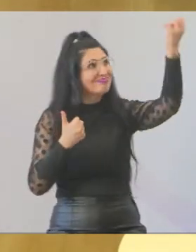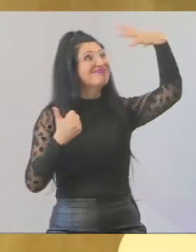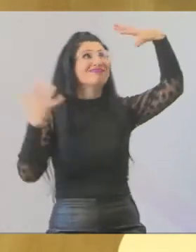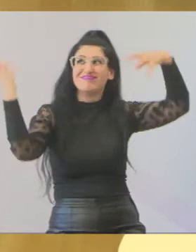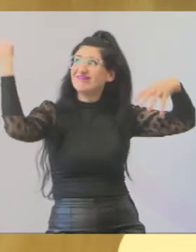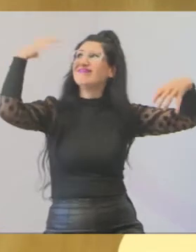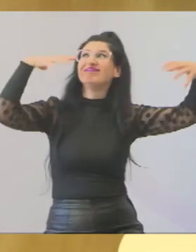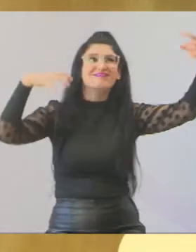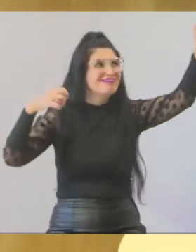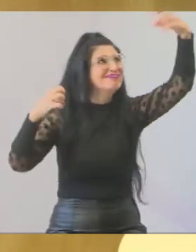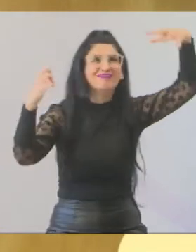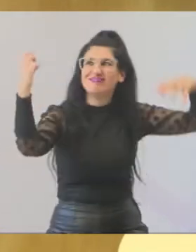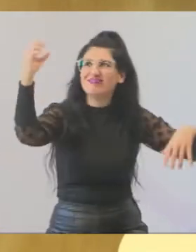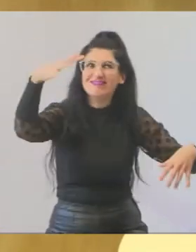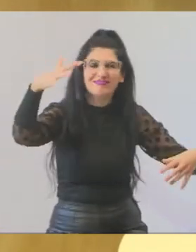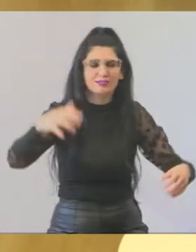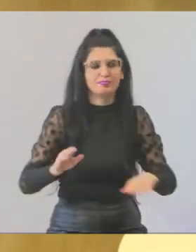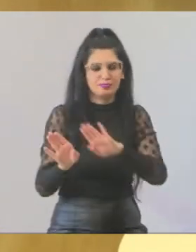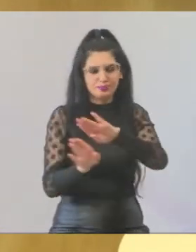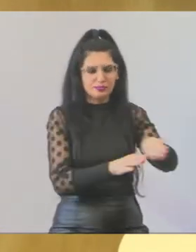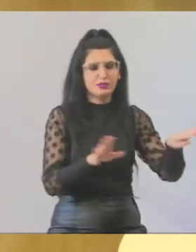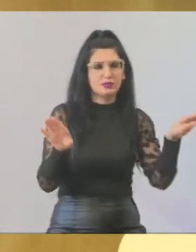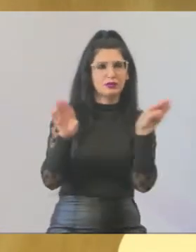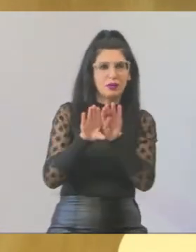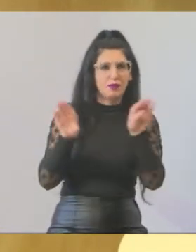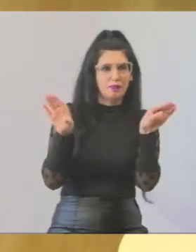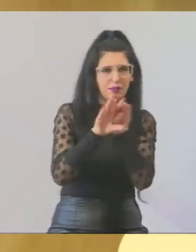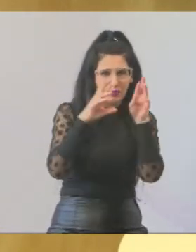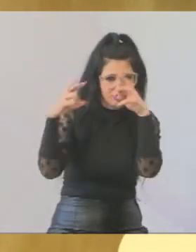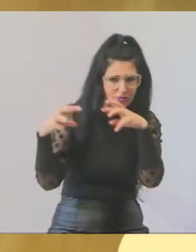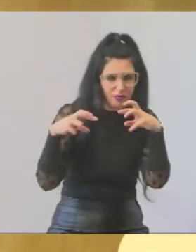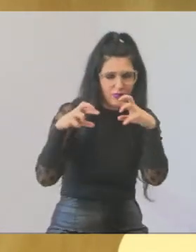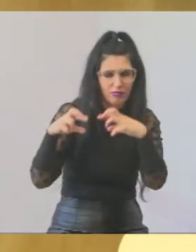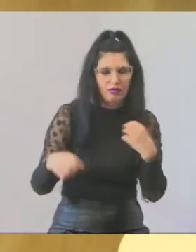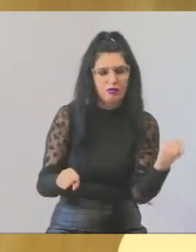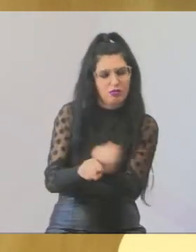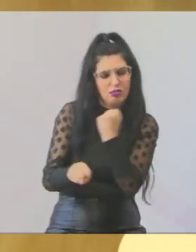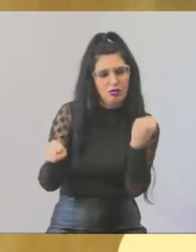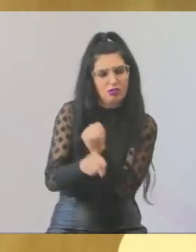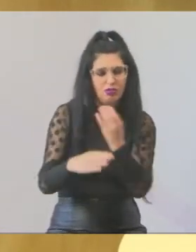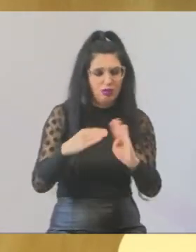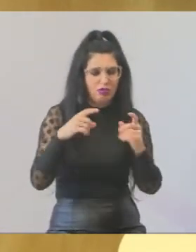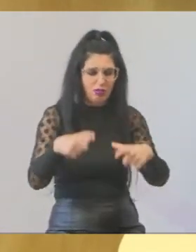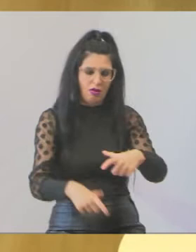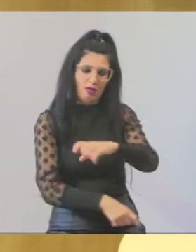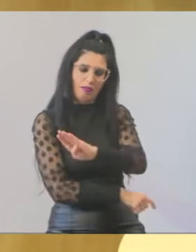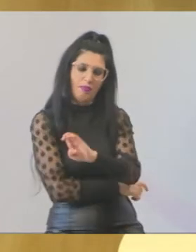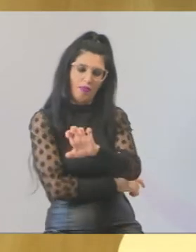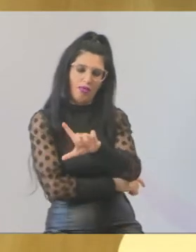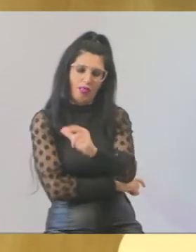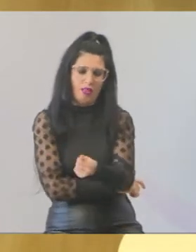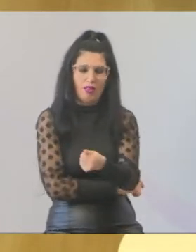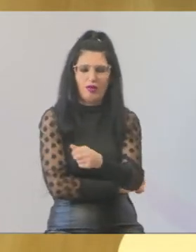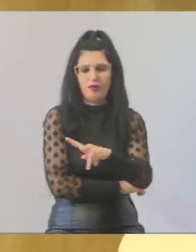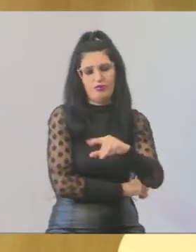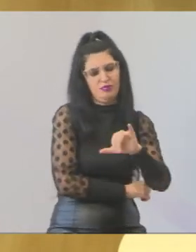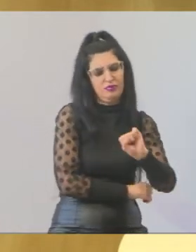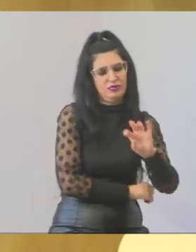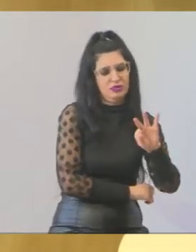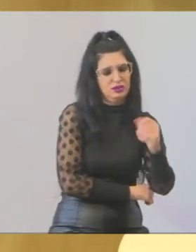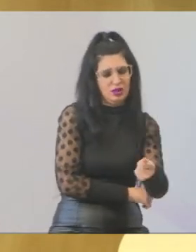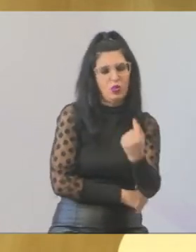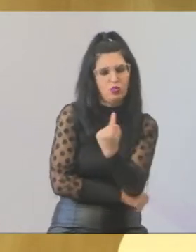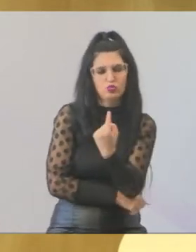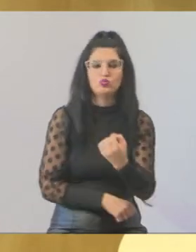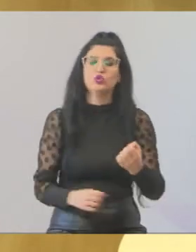E também estive, mais uma vez, fiscalizando ali a obra no Bela Vista 1. Estive ali ontem lá com o engenheiro Eduardo,